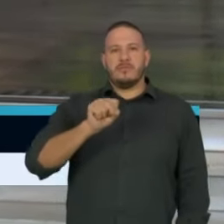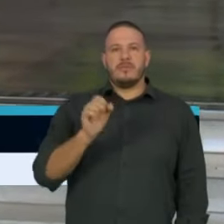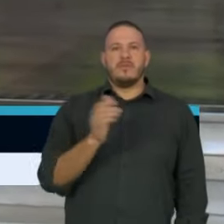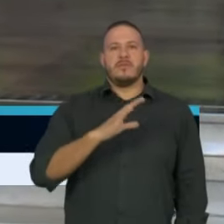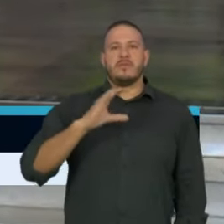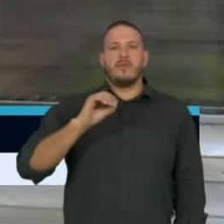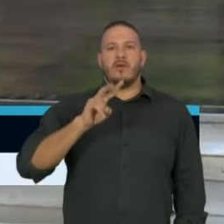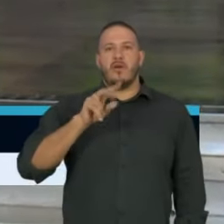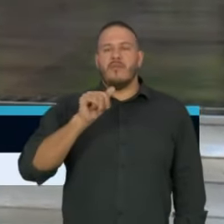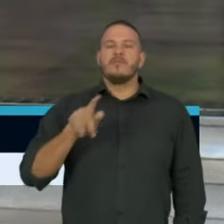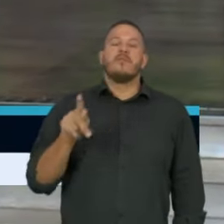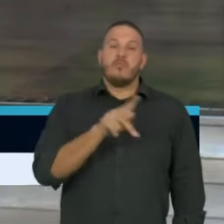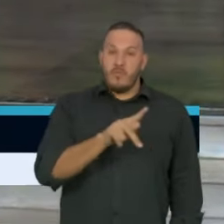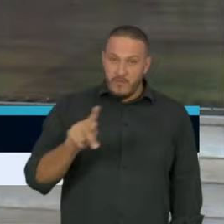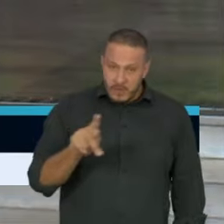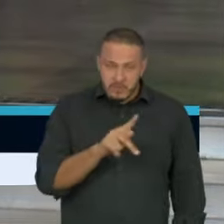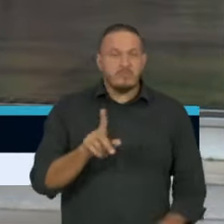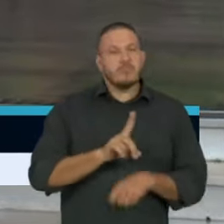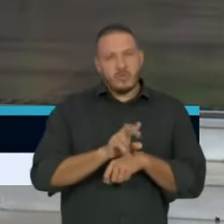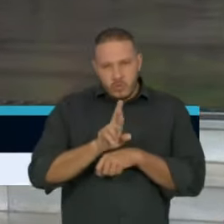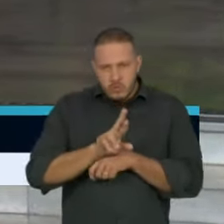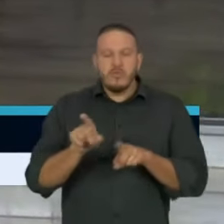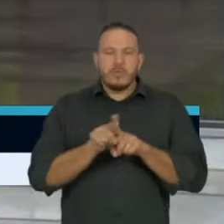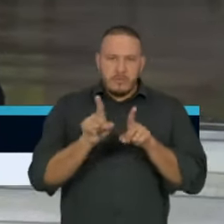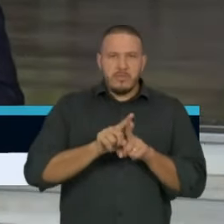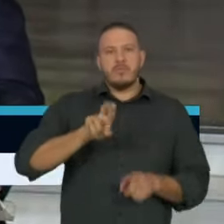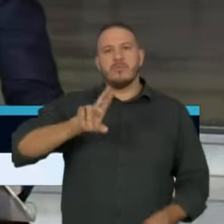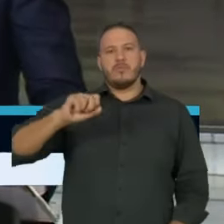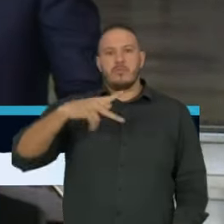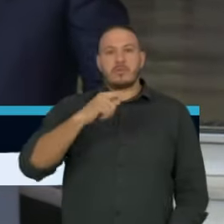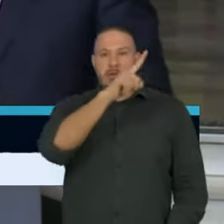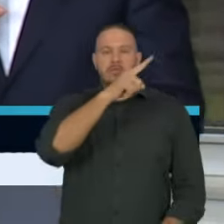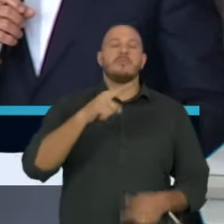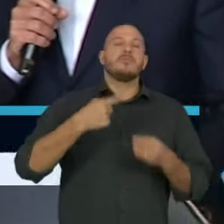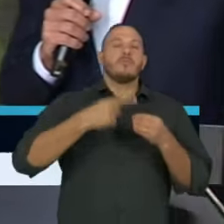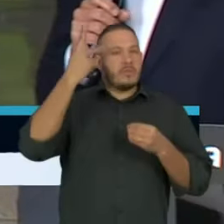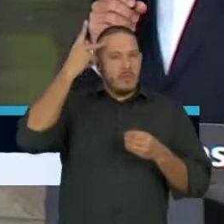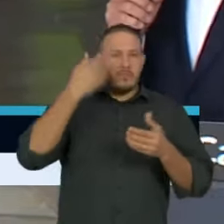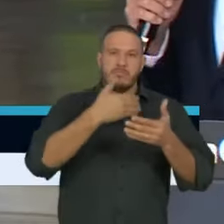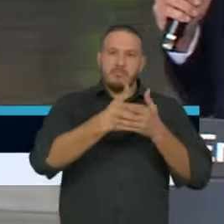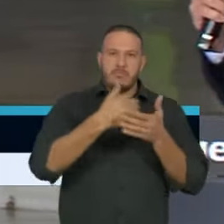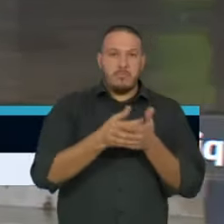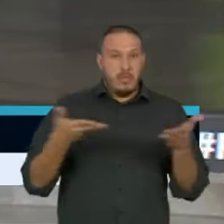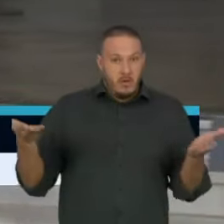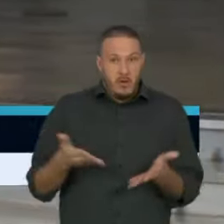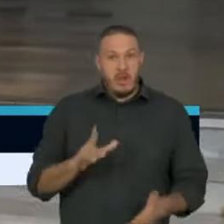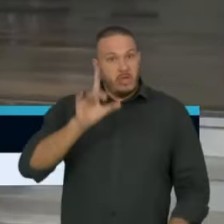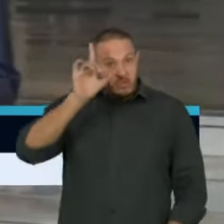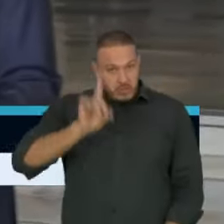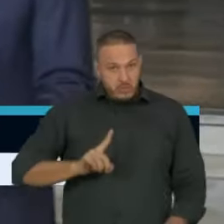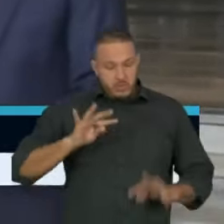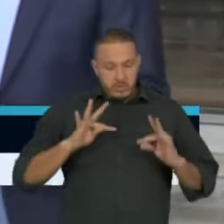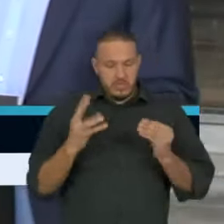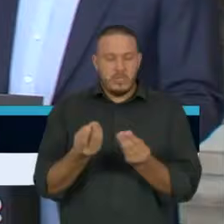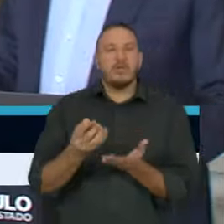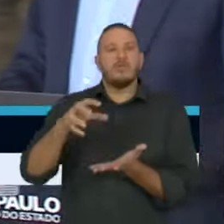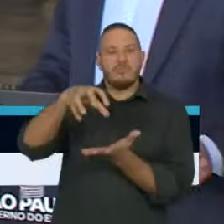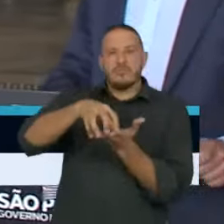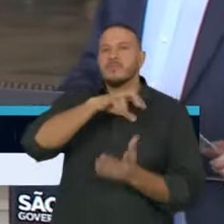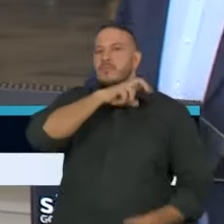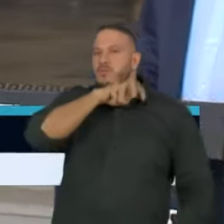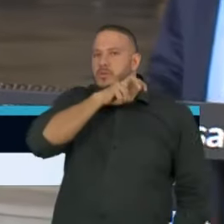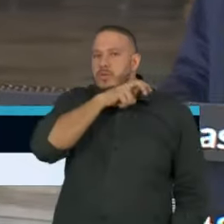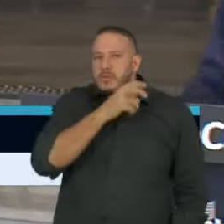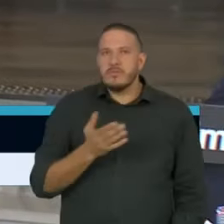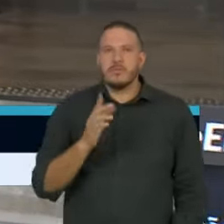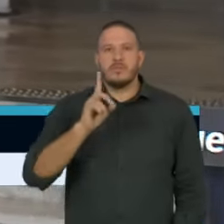professor, doutor, professor titular de Clínica Médica da Universidade de São Paulo de Ribeirão Preto e o atual diretor-geral do Instituto Butantan.